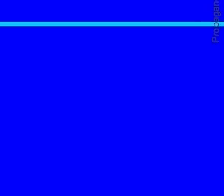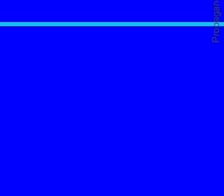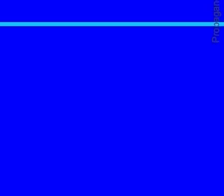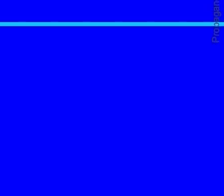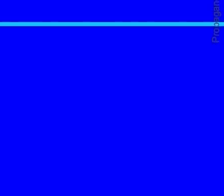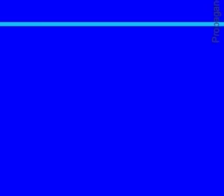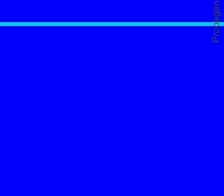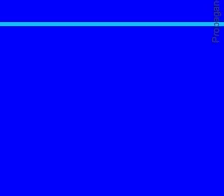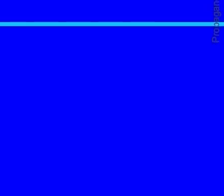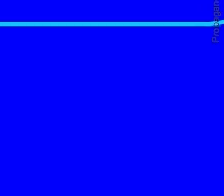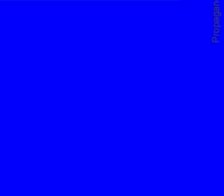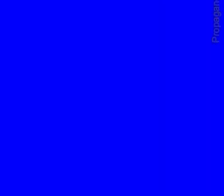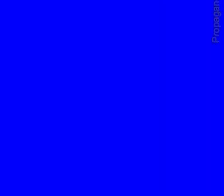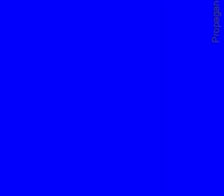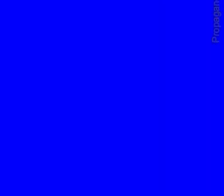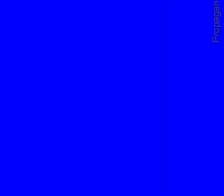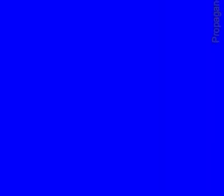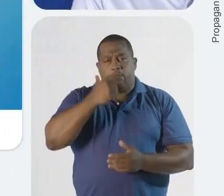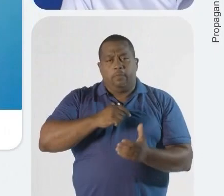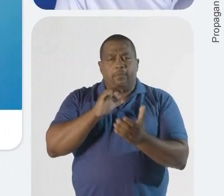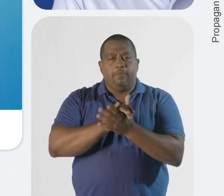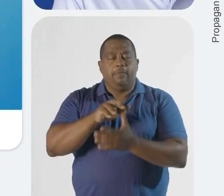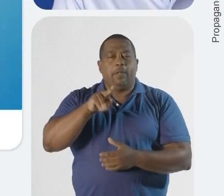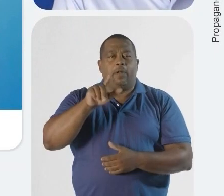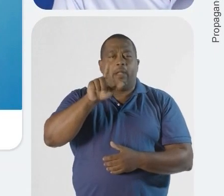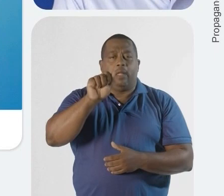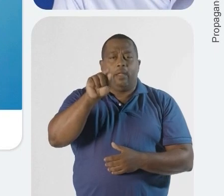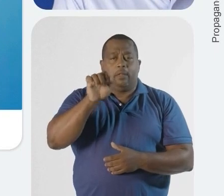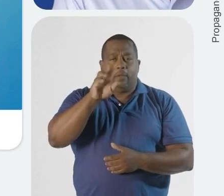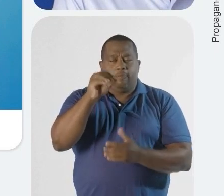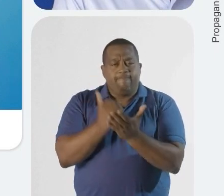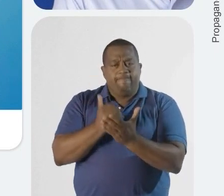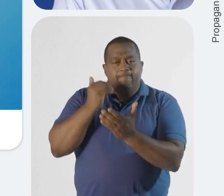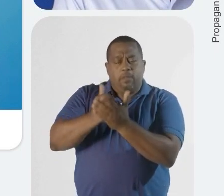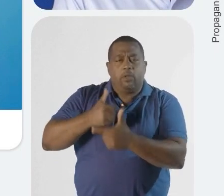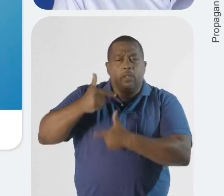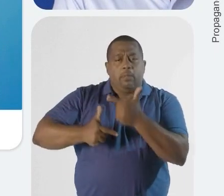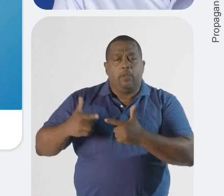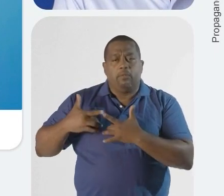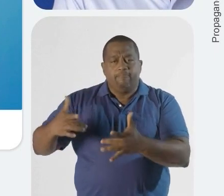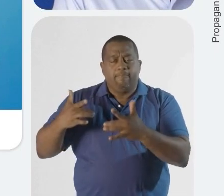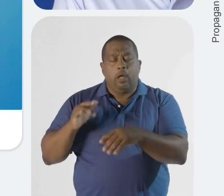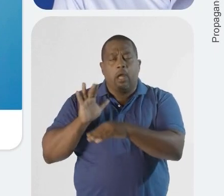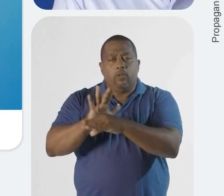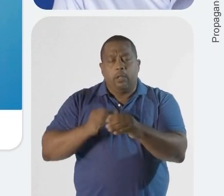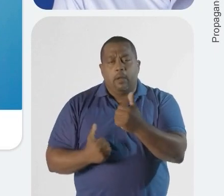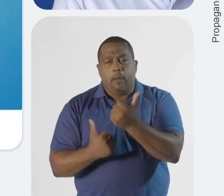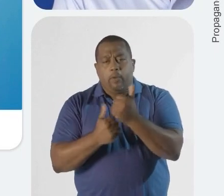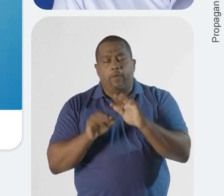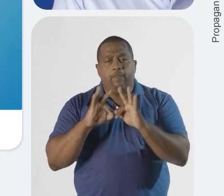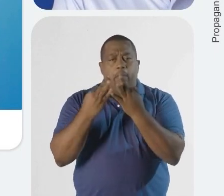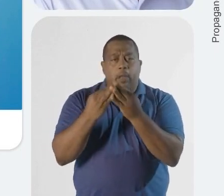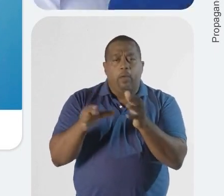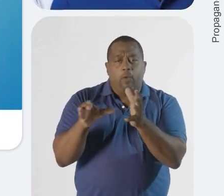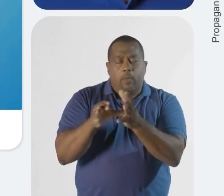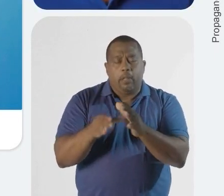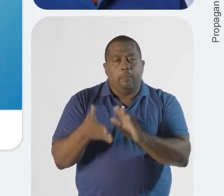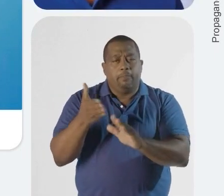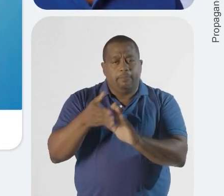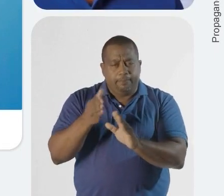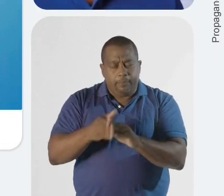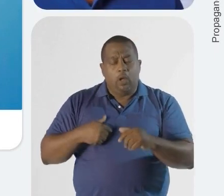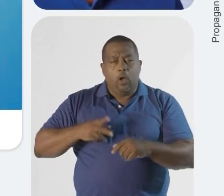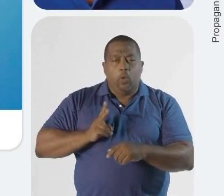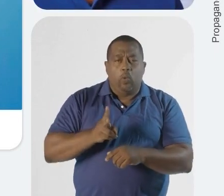Vote nos deputados que estão com o ACM Neto 44. Sou esposa do irmão Lázaro e quero ampliar as ações sociais que já desenvolvemos em apoio a famílias e